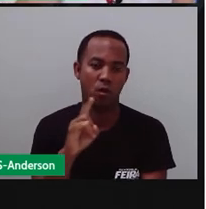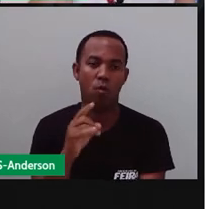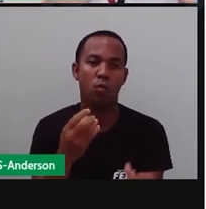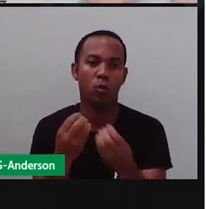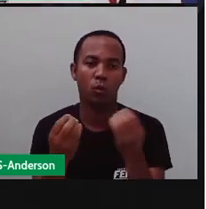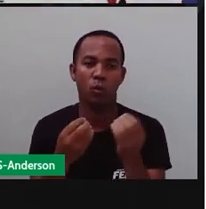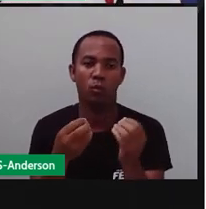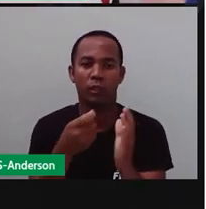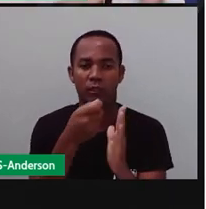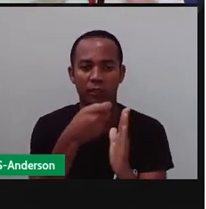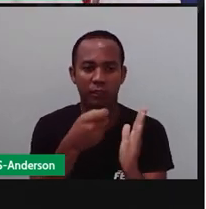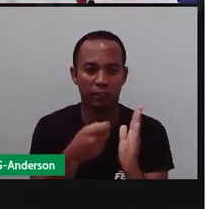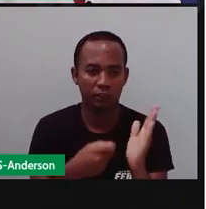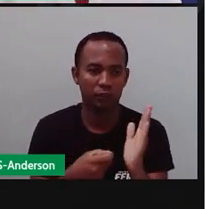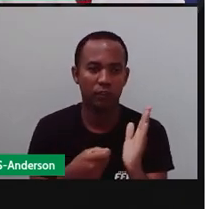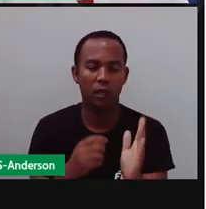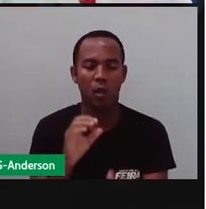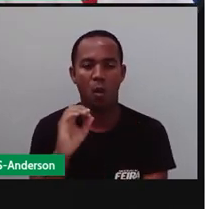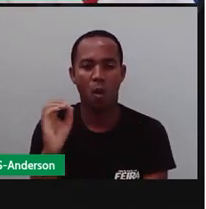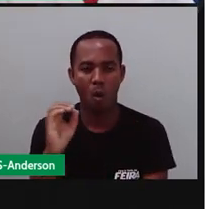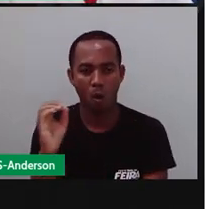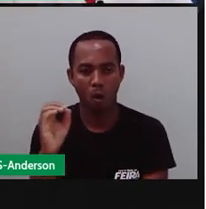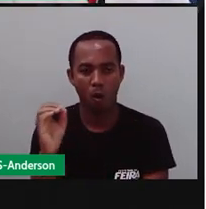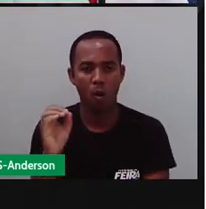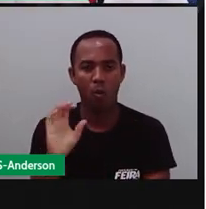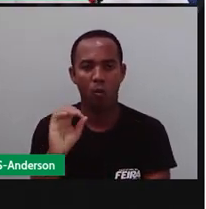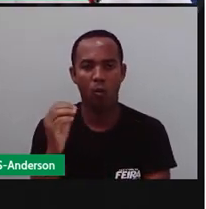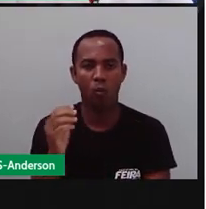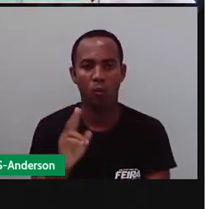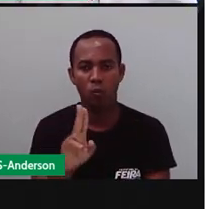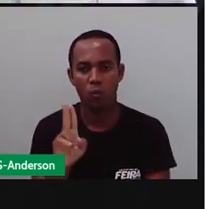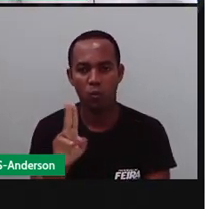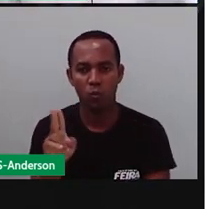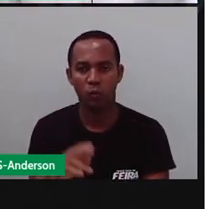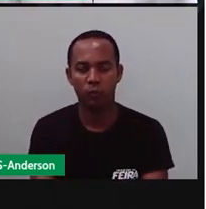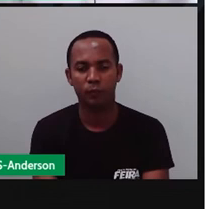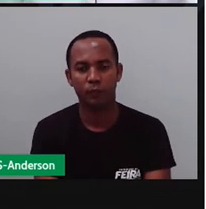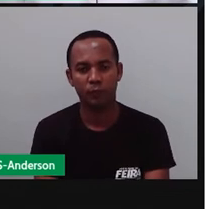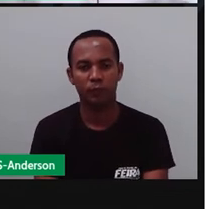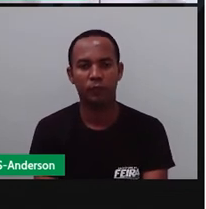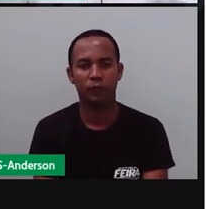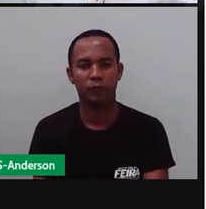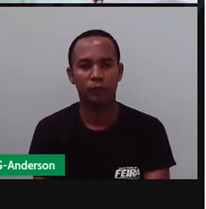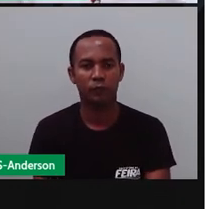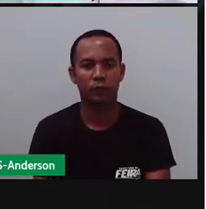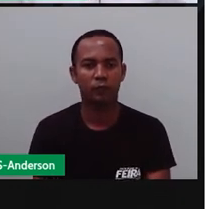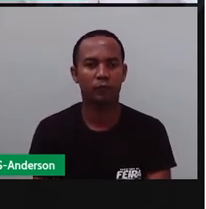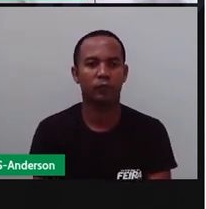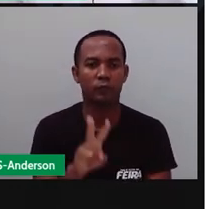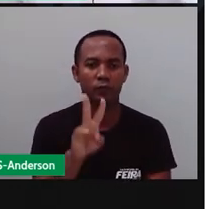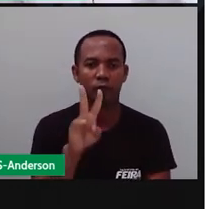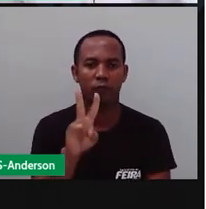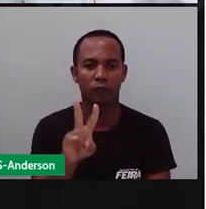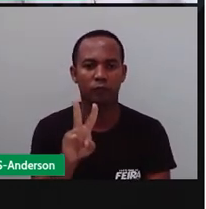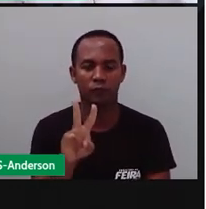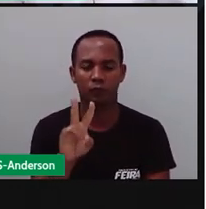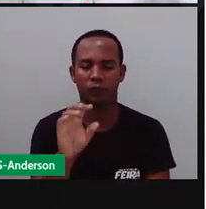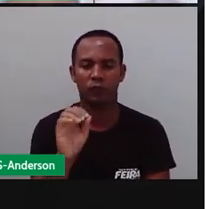Escrever com O e iria se pronunciar U. Então, vamos lá. A vogal é, né,